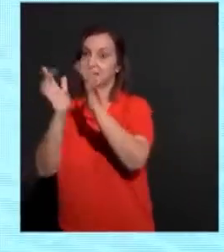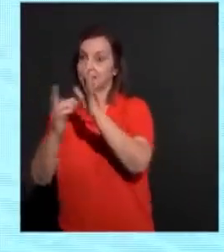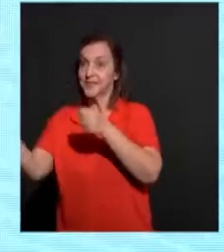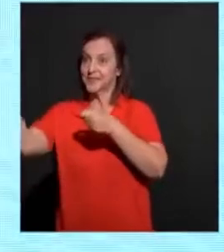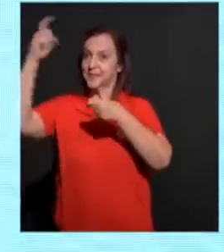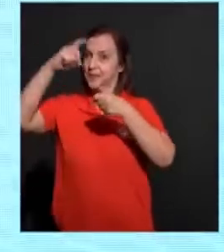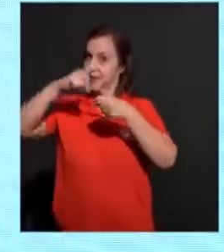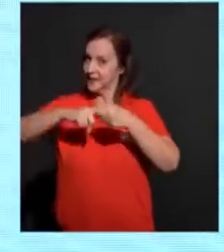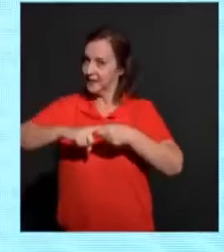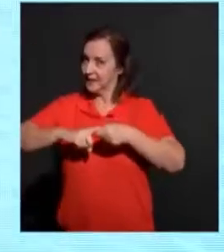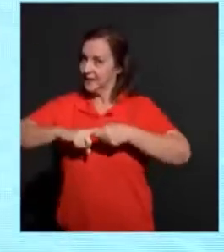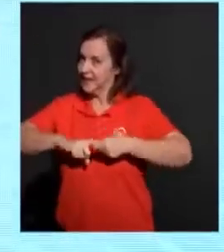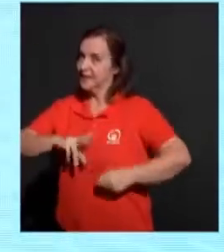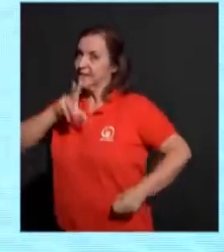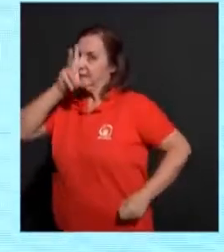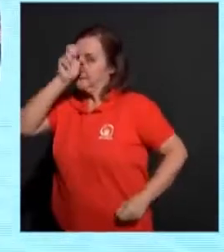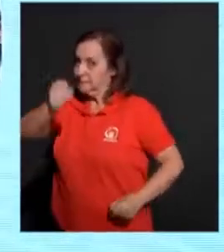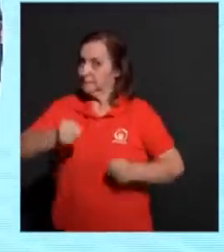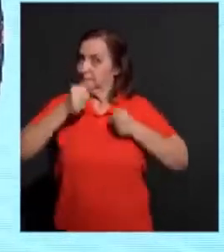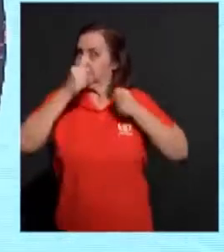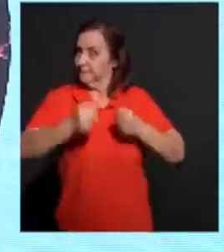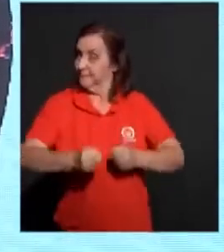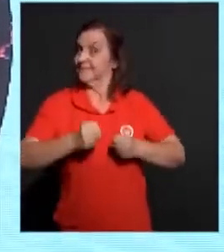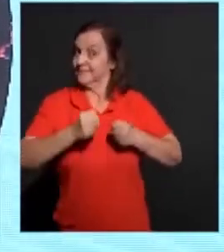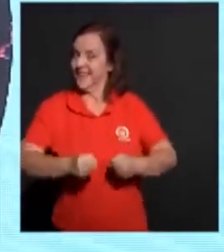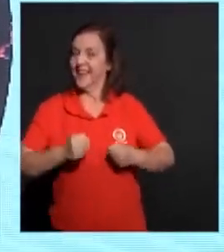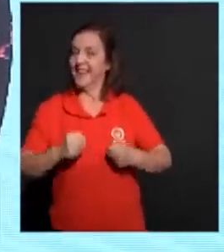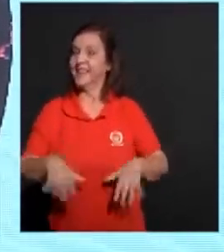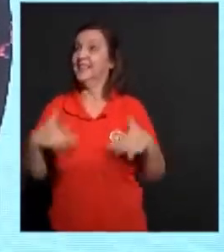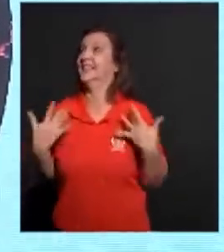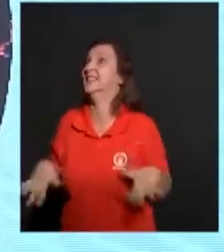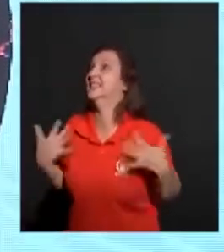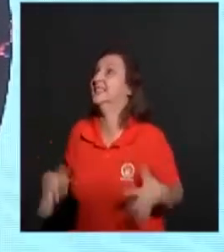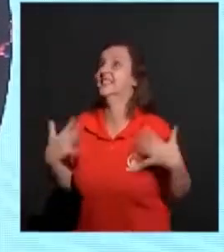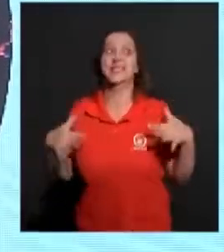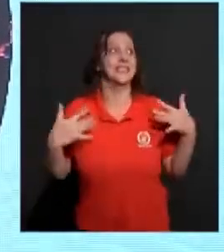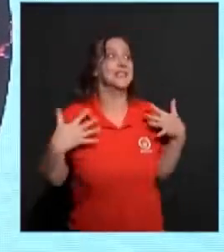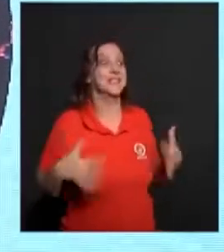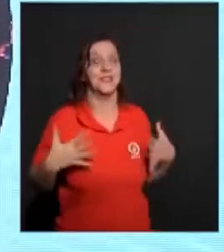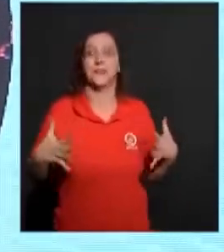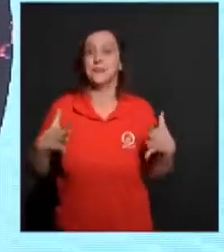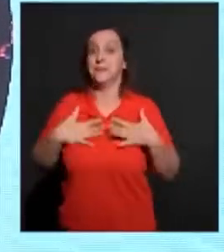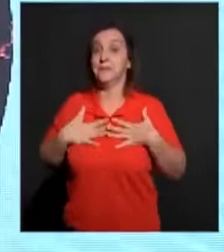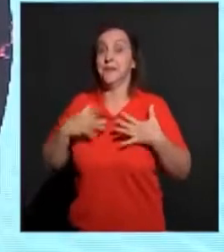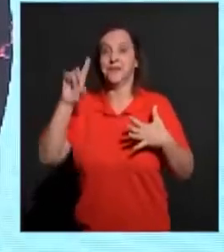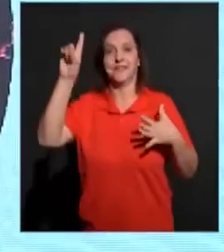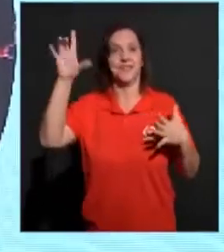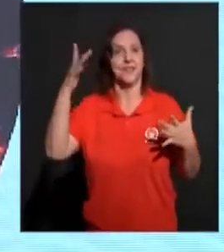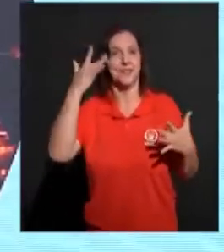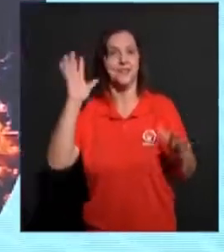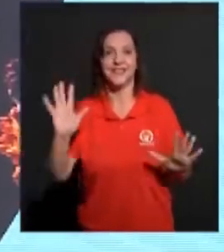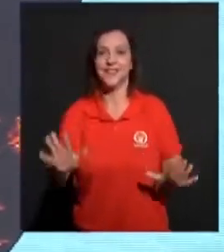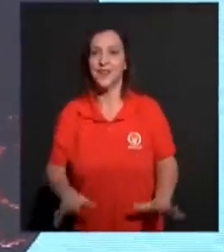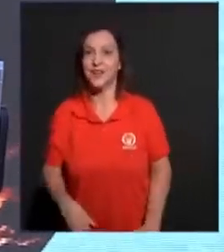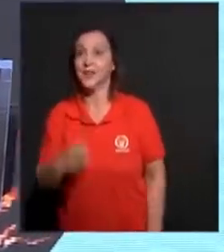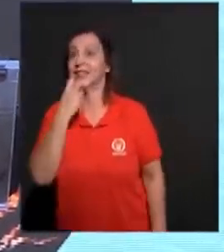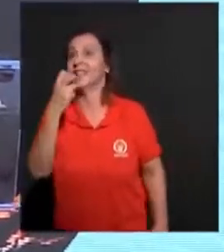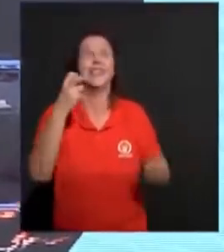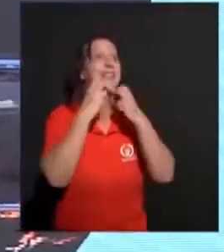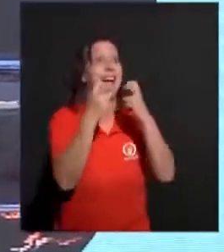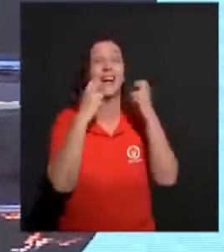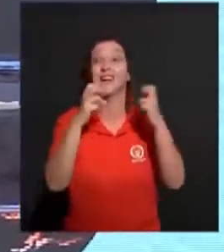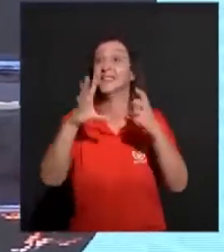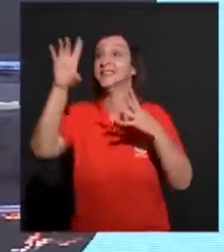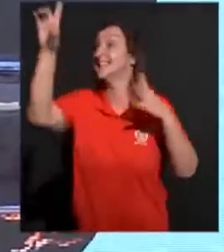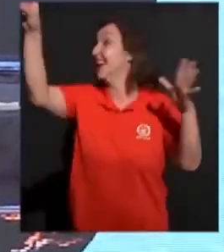O negócio vai ser intenso é quando nós podemos. Meu Deus, meu Deus. Eu não sei nem como eu vou reagir do jeito que eu sou um pouco escandalosa. Meu